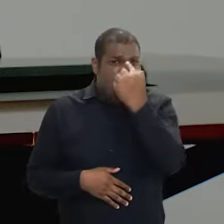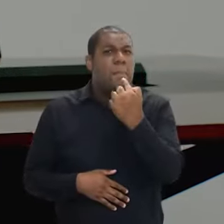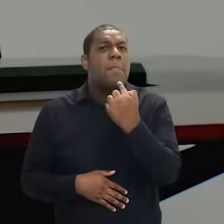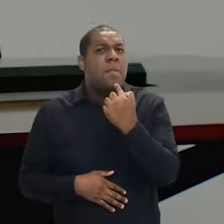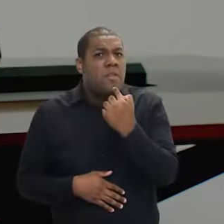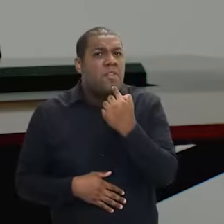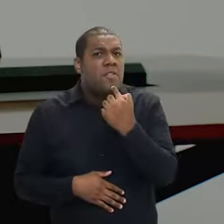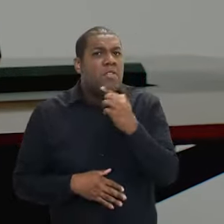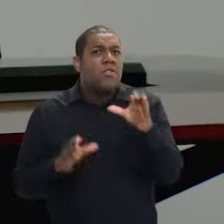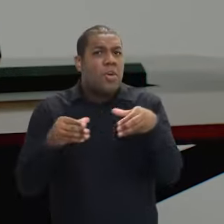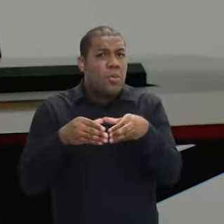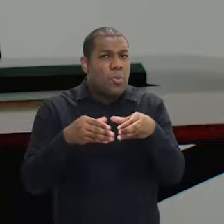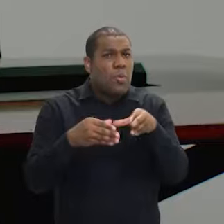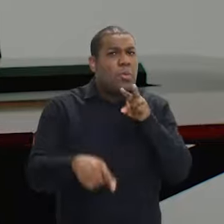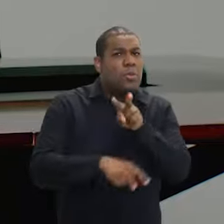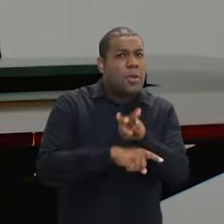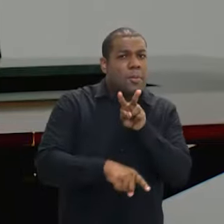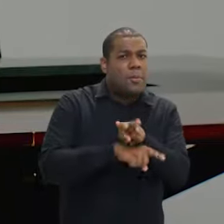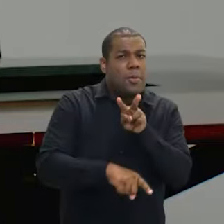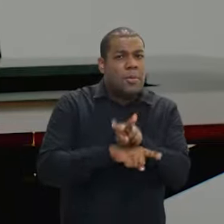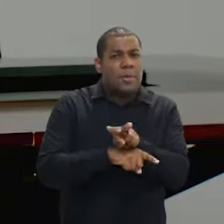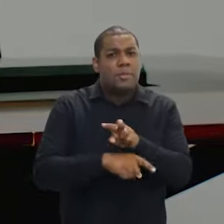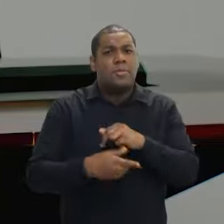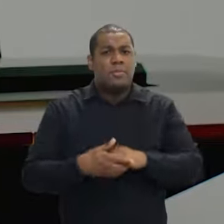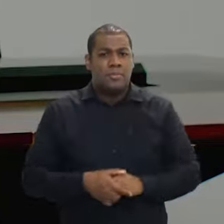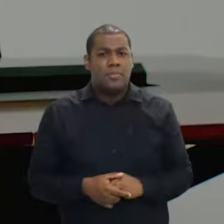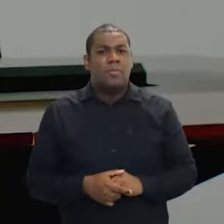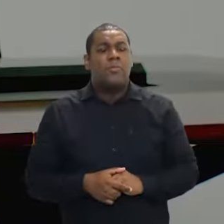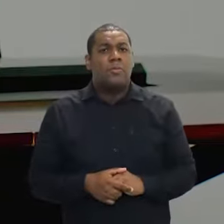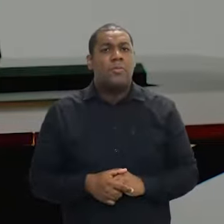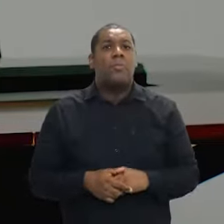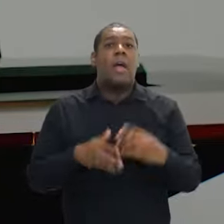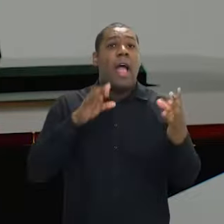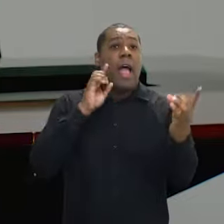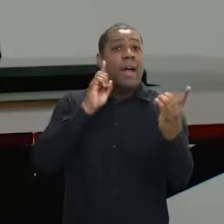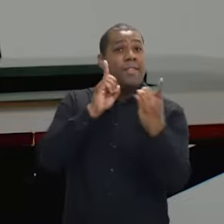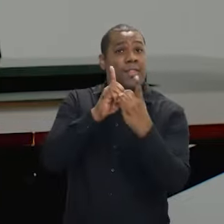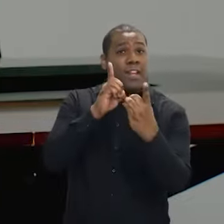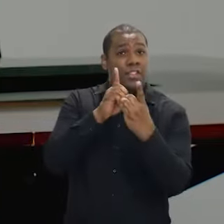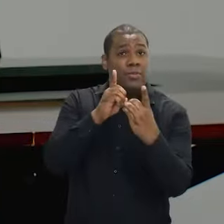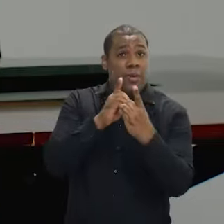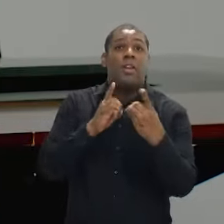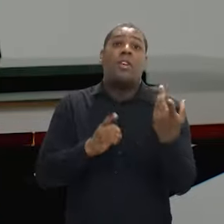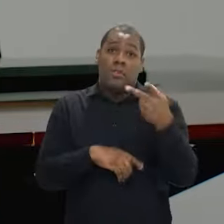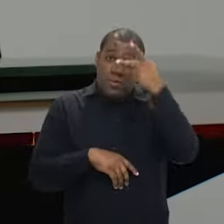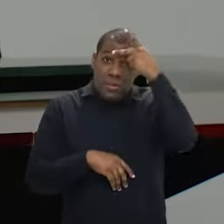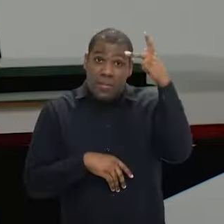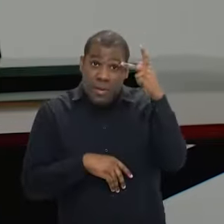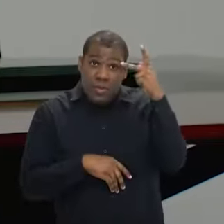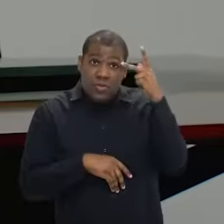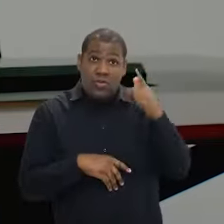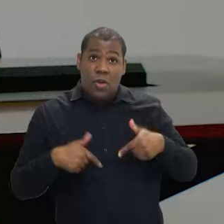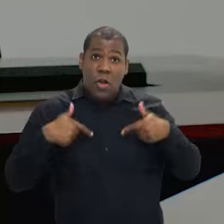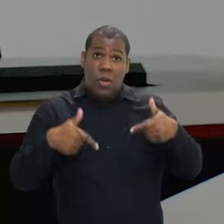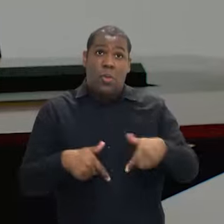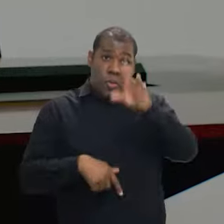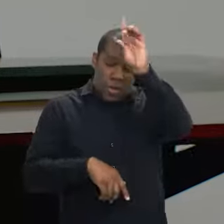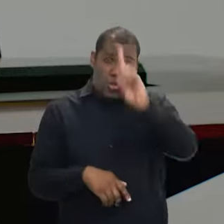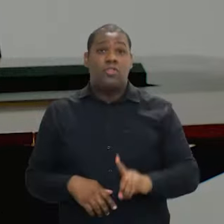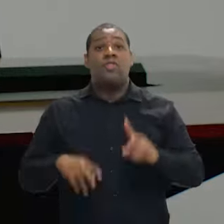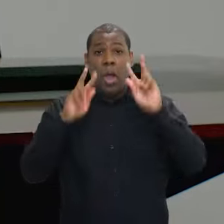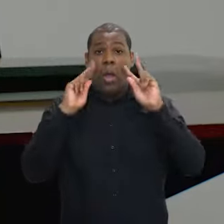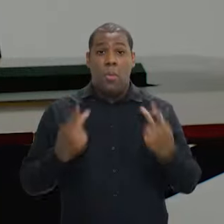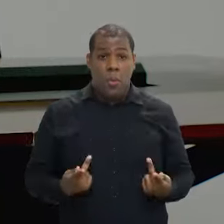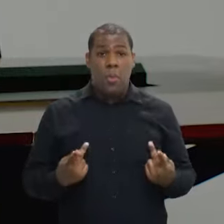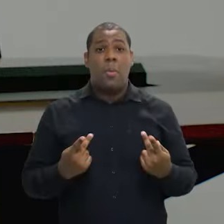proteção para que as equipes sejam mais completas, consigam fazer um atendimento multidisciplinar dos defensores e defensoras de